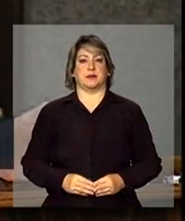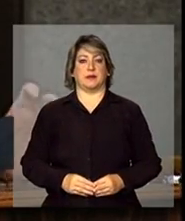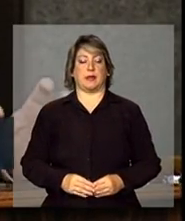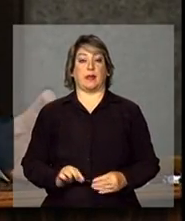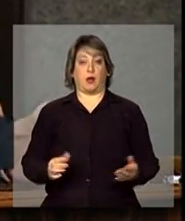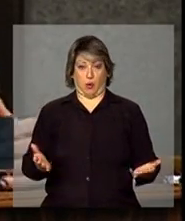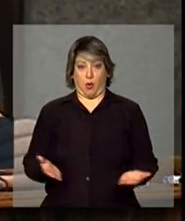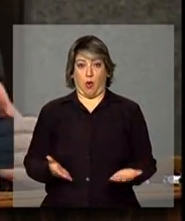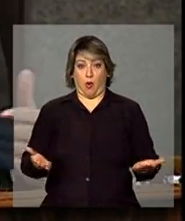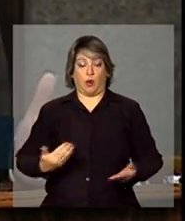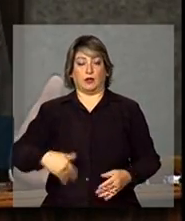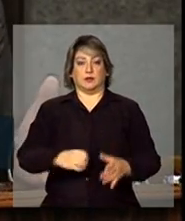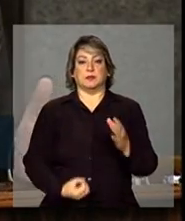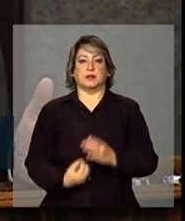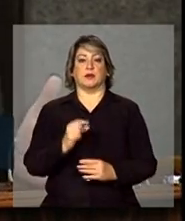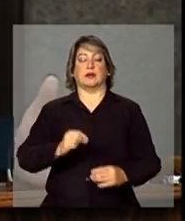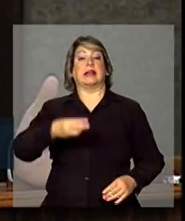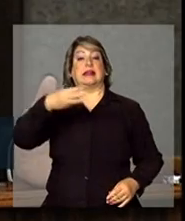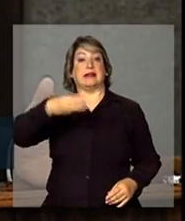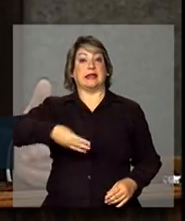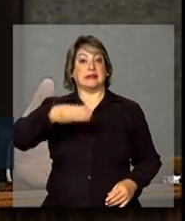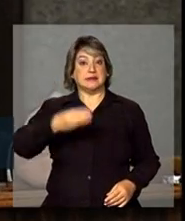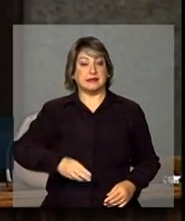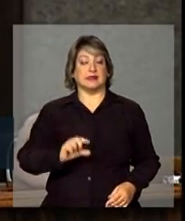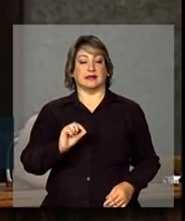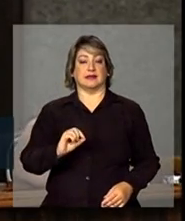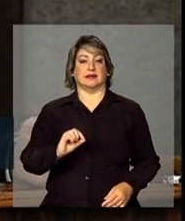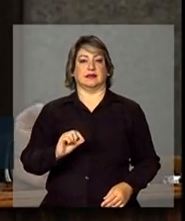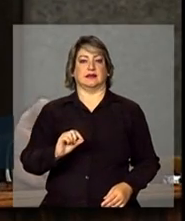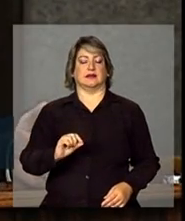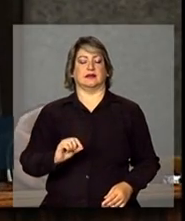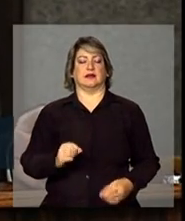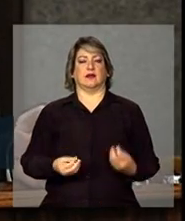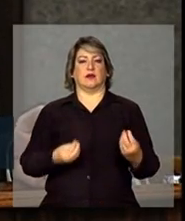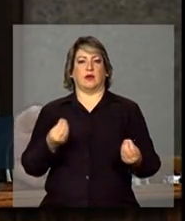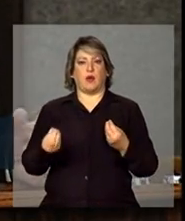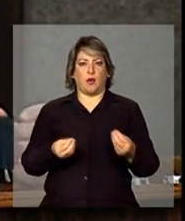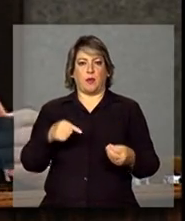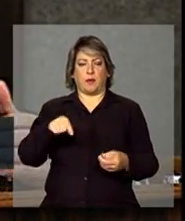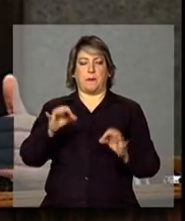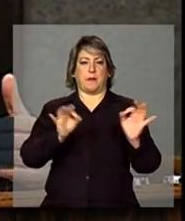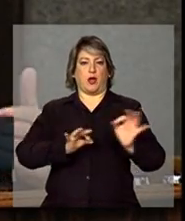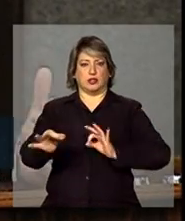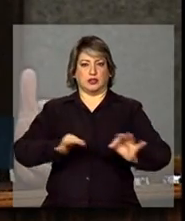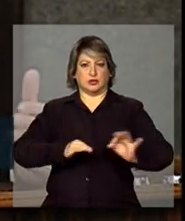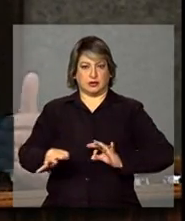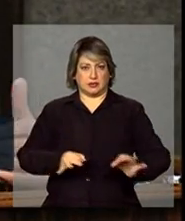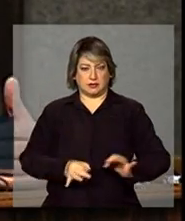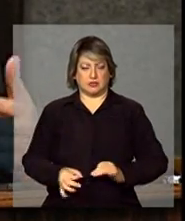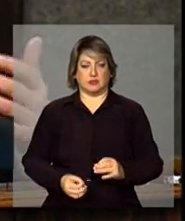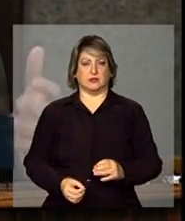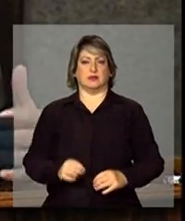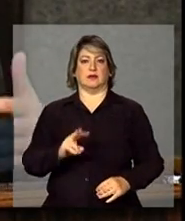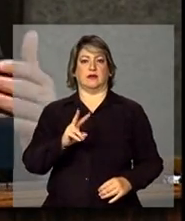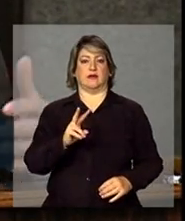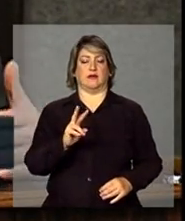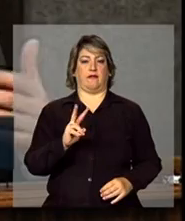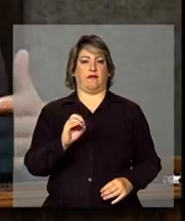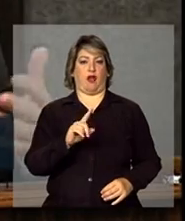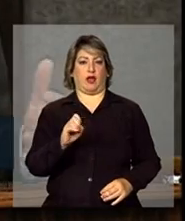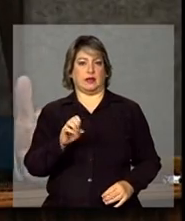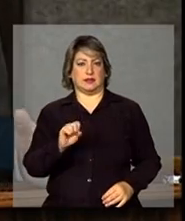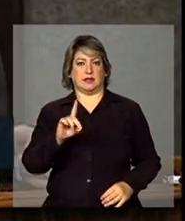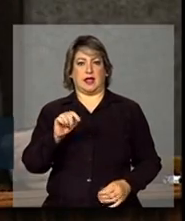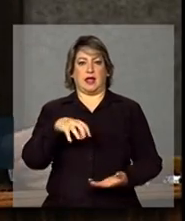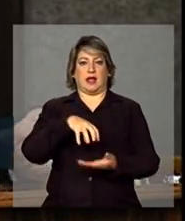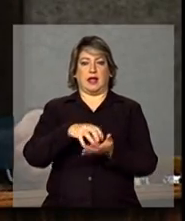Hoje nós estamos lançando a terceiro caderno, a terceira versão do Vozes da Classe Média, que foi criado para ser um trabalho